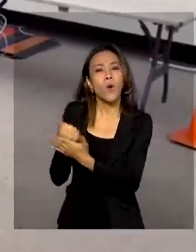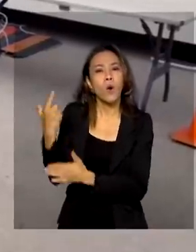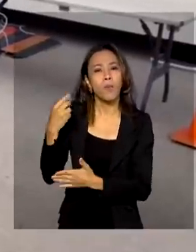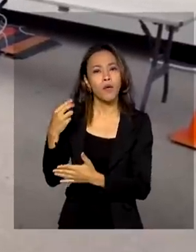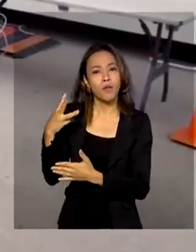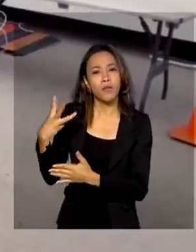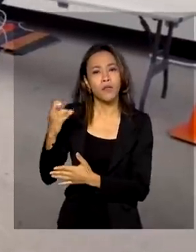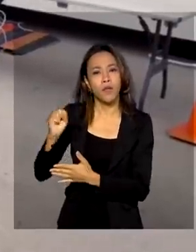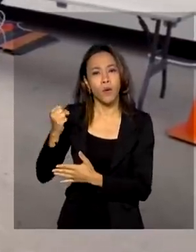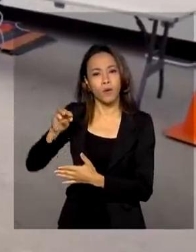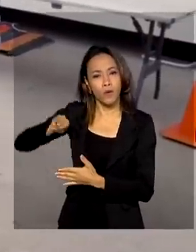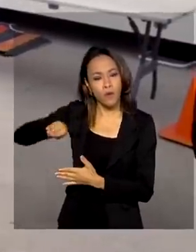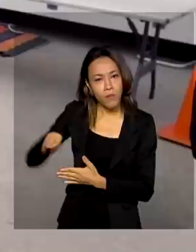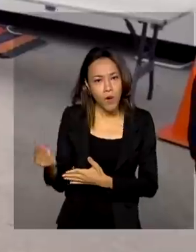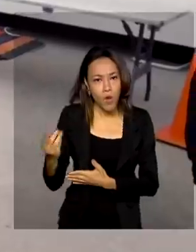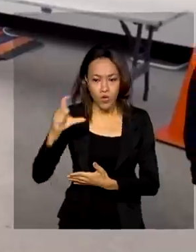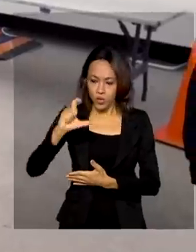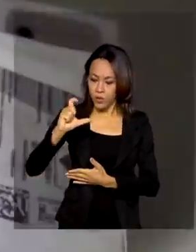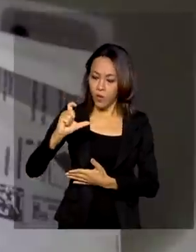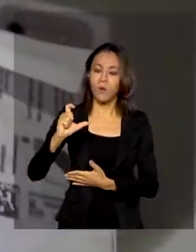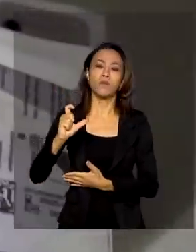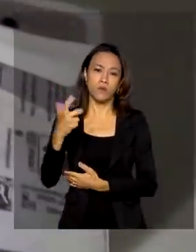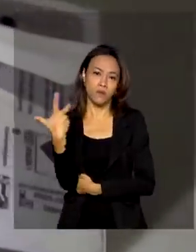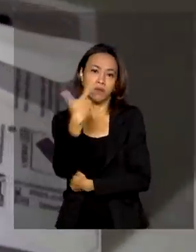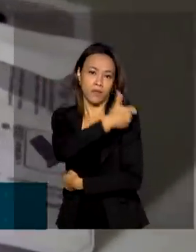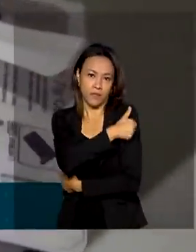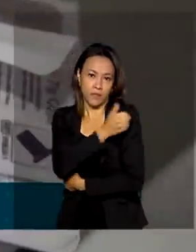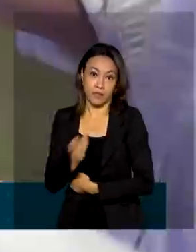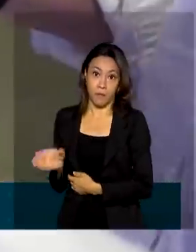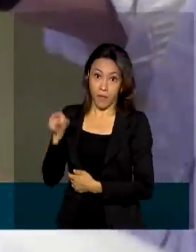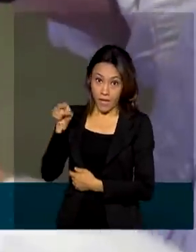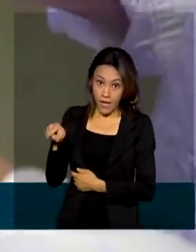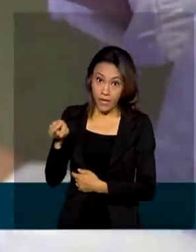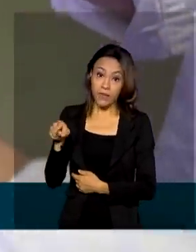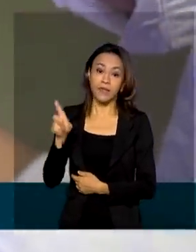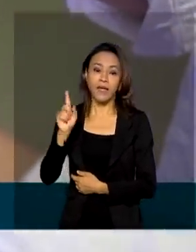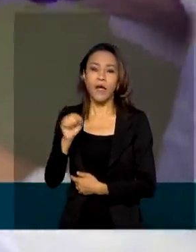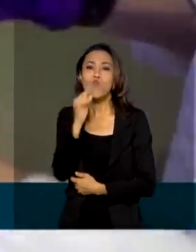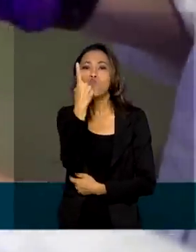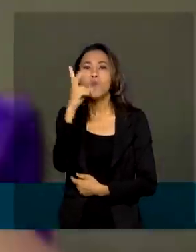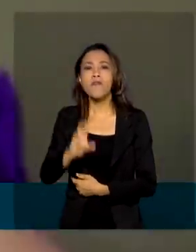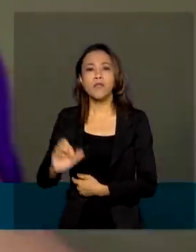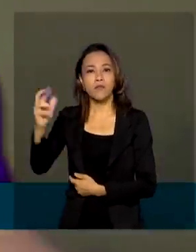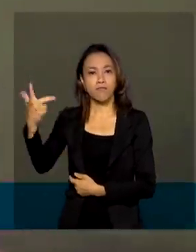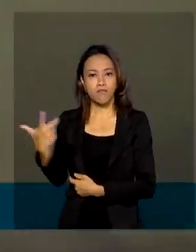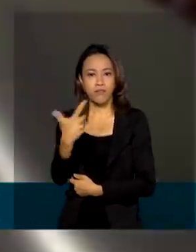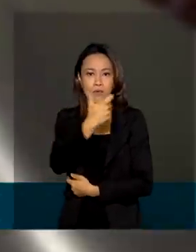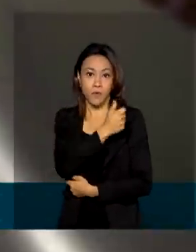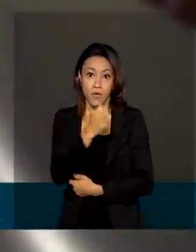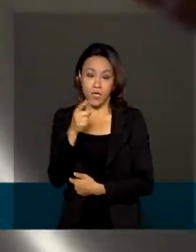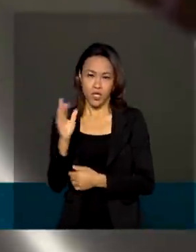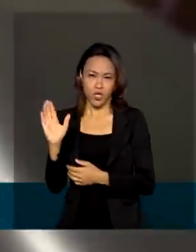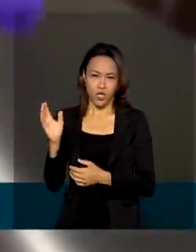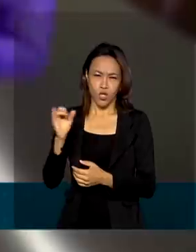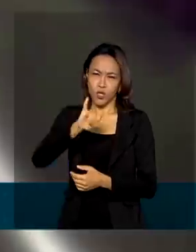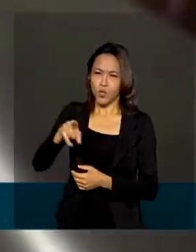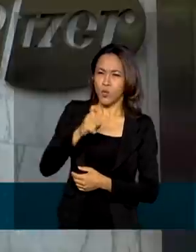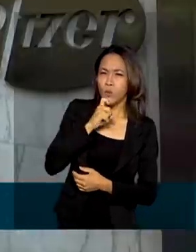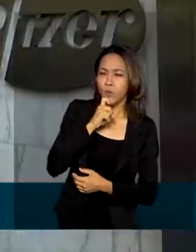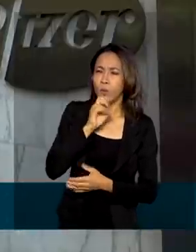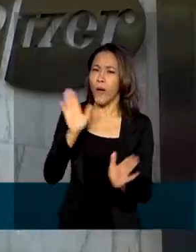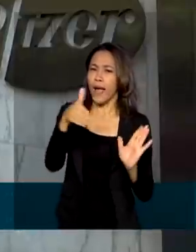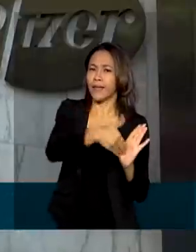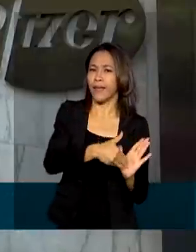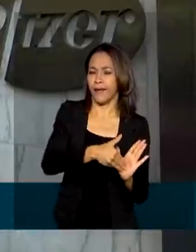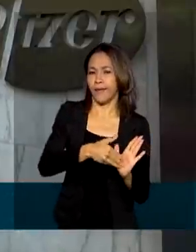doses da vacina contra a Covid-19. O imunizante, que é de dose única, deve chegar entre julho e dezembro.